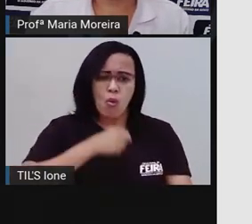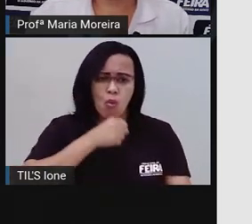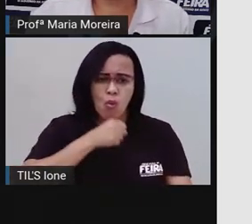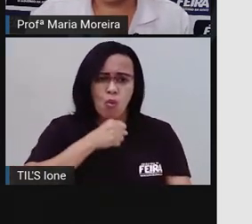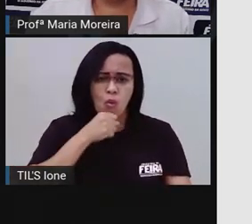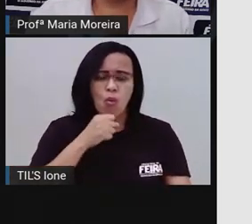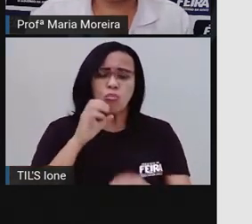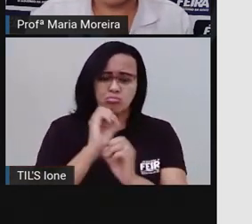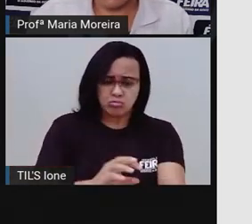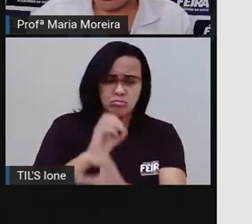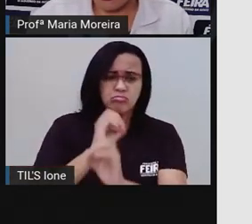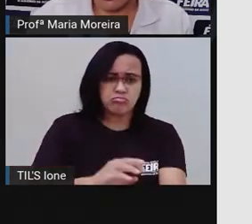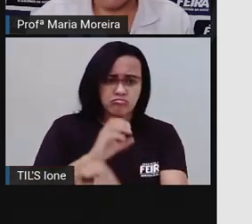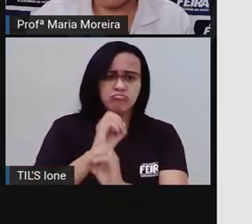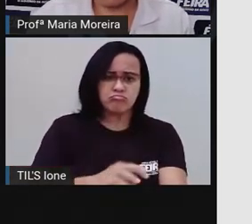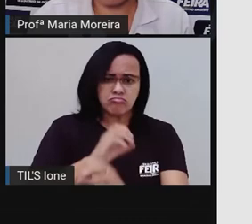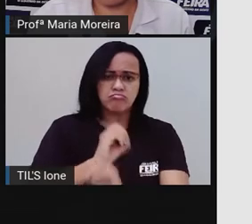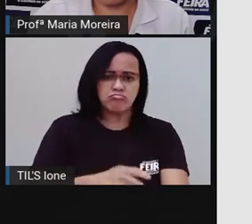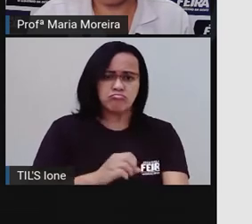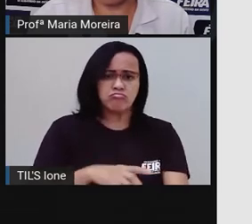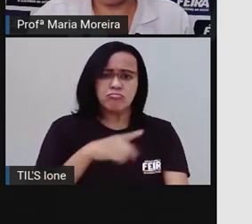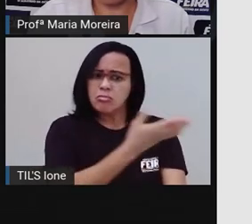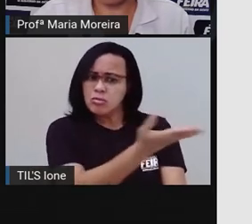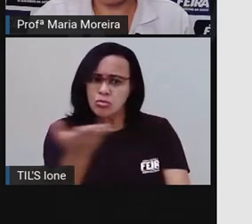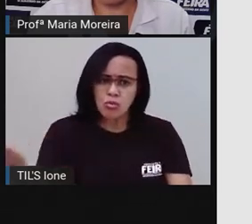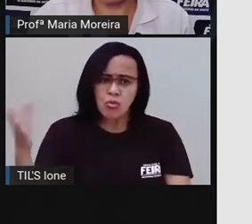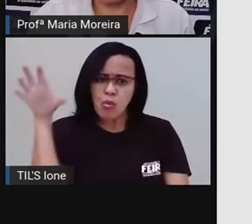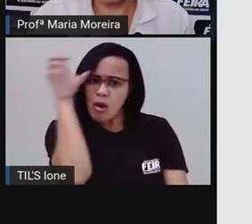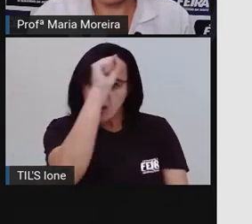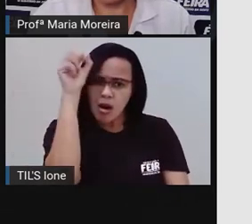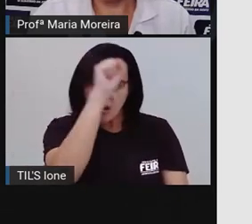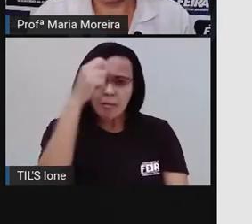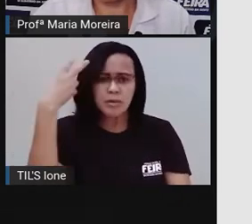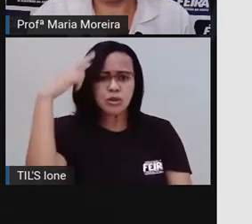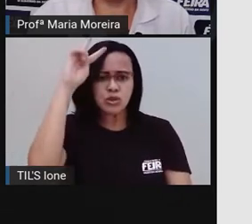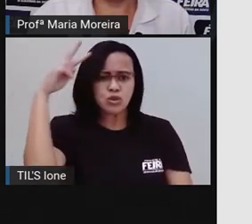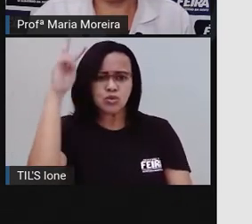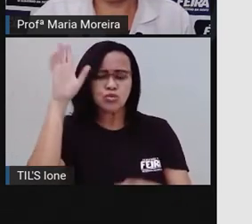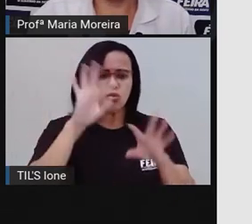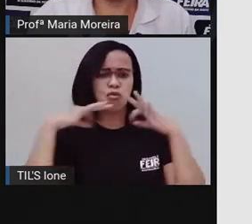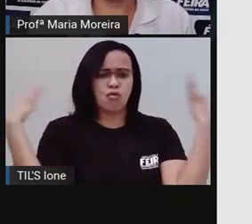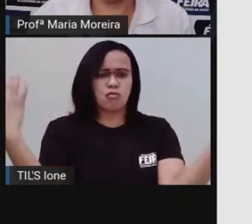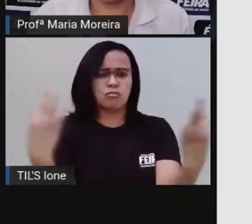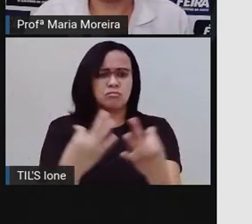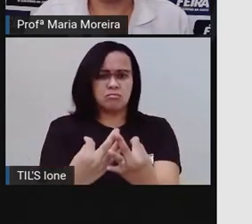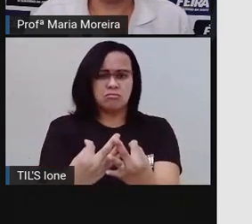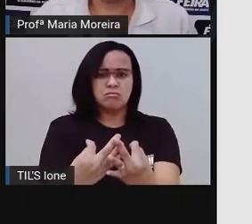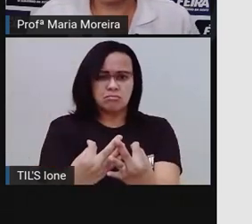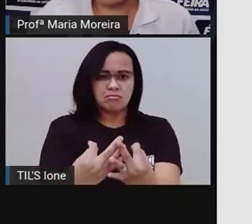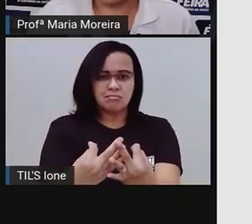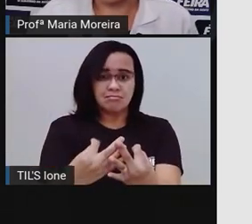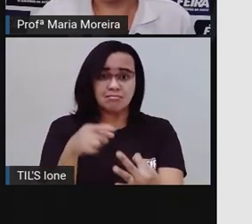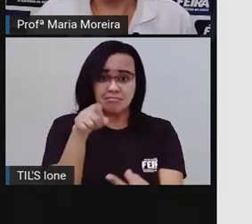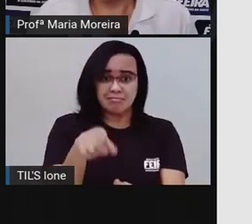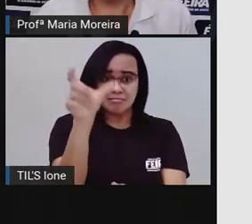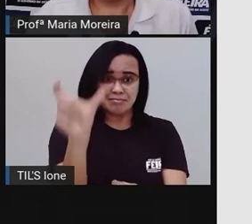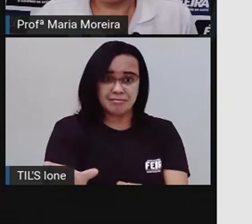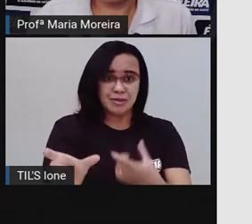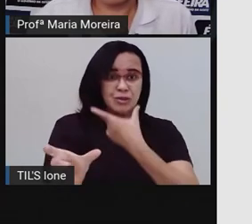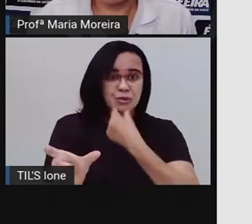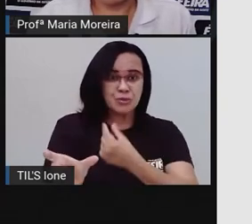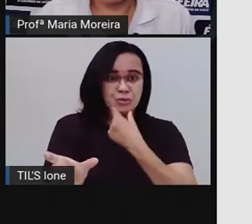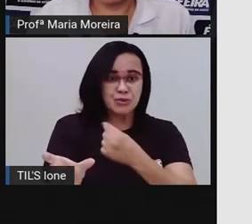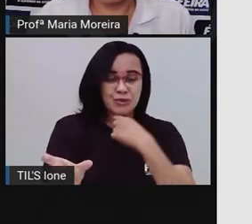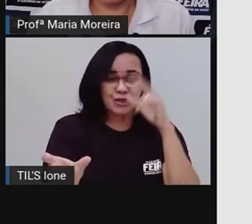para todos aprenderem sobre a nossa história. Na cabeça de Enno tocava uma música que